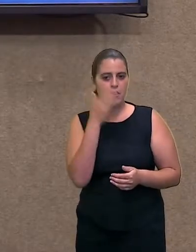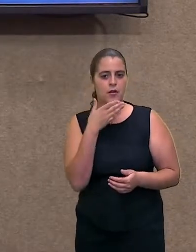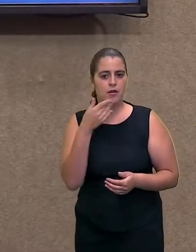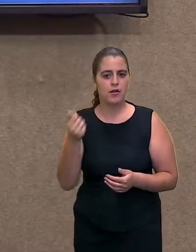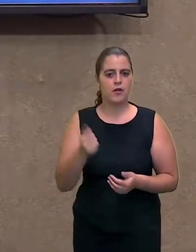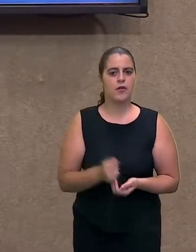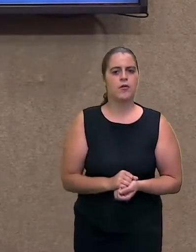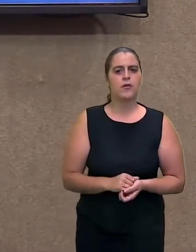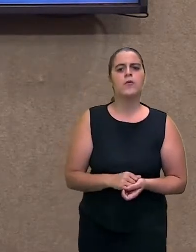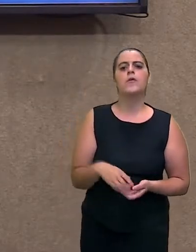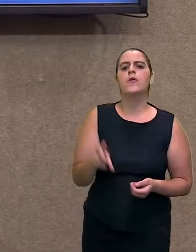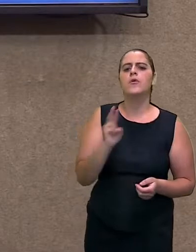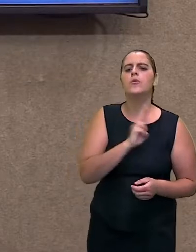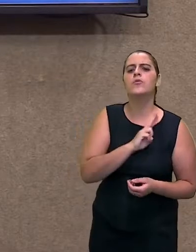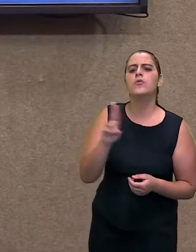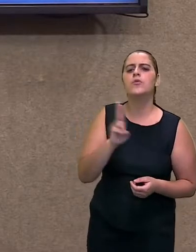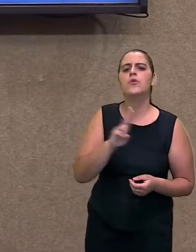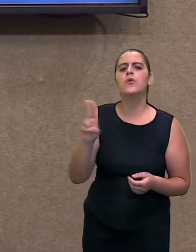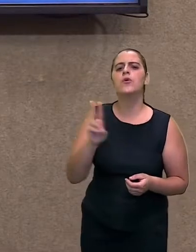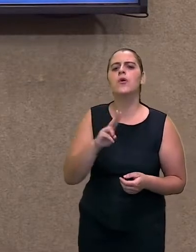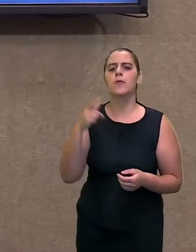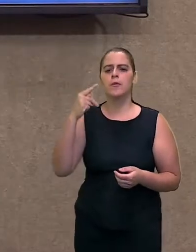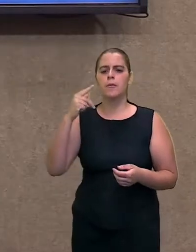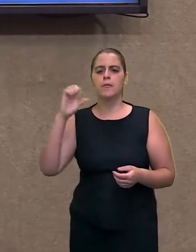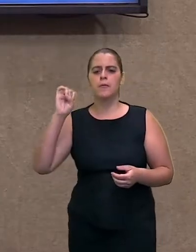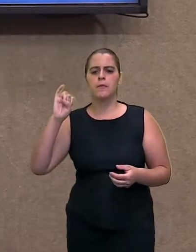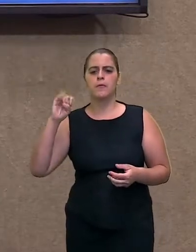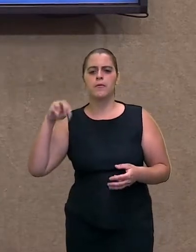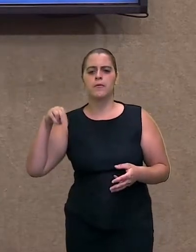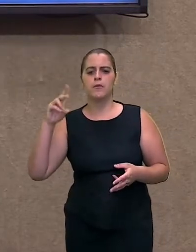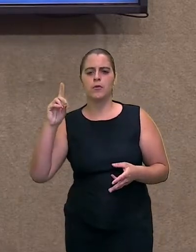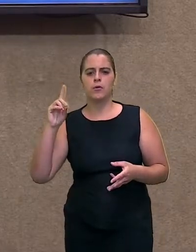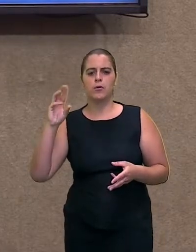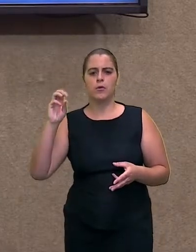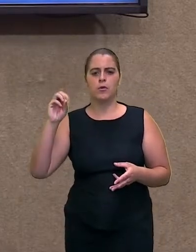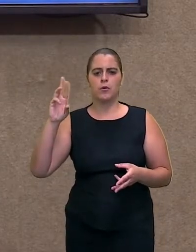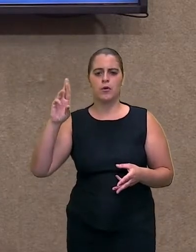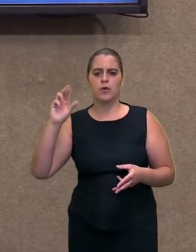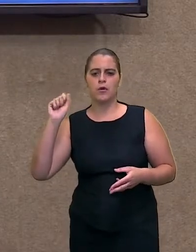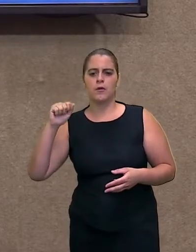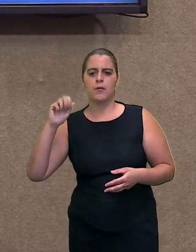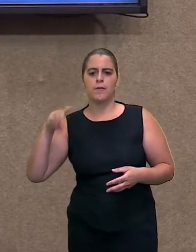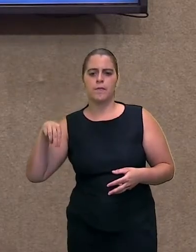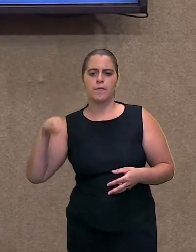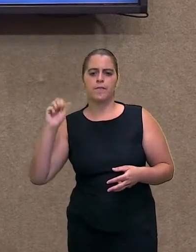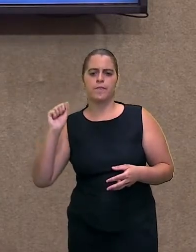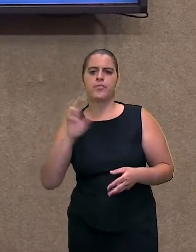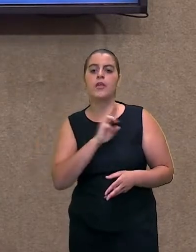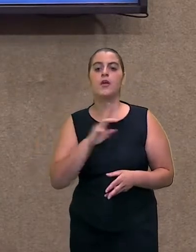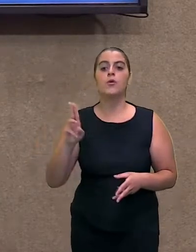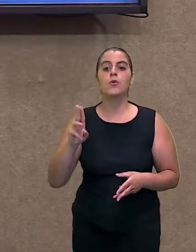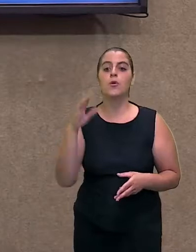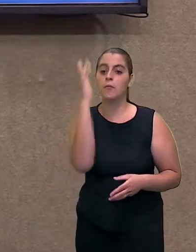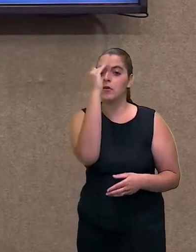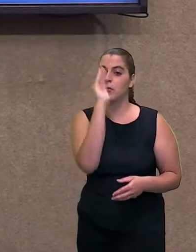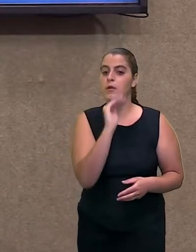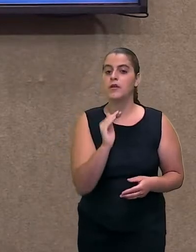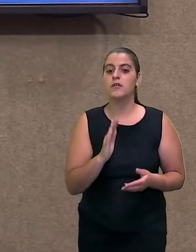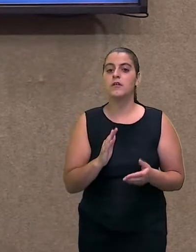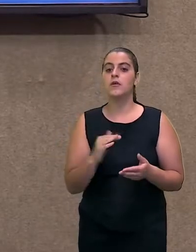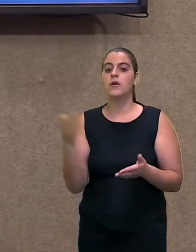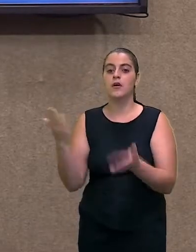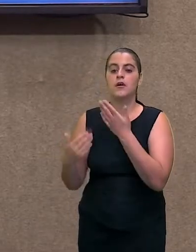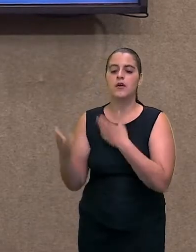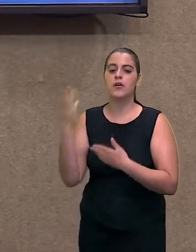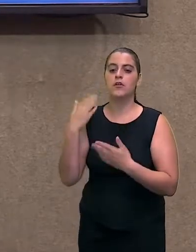que os índios deram para a nossa terra. Então, o nosso país, antes